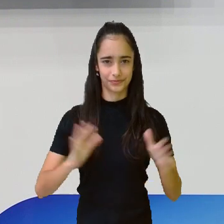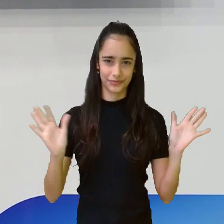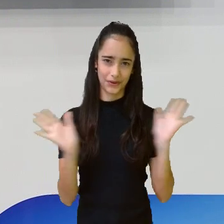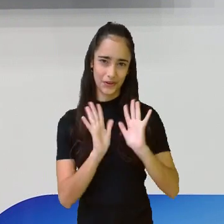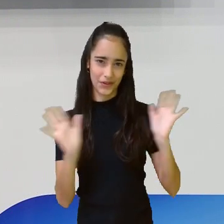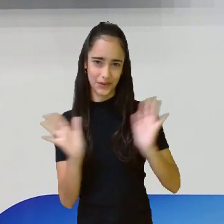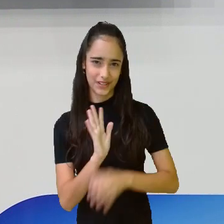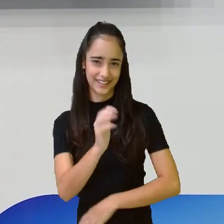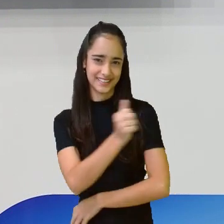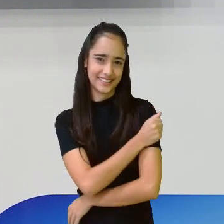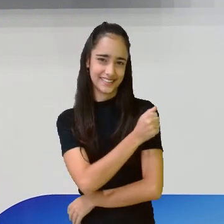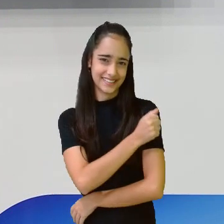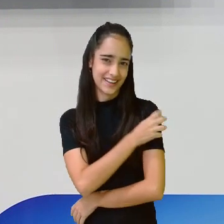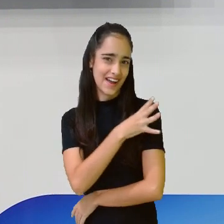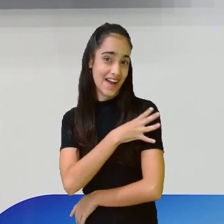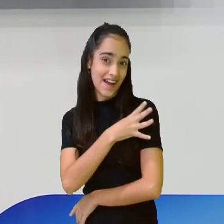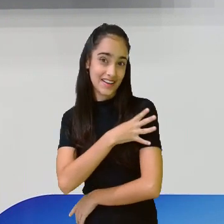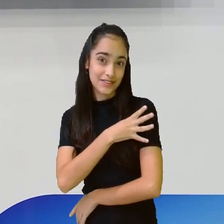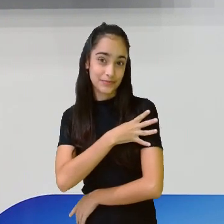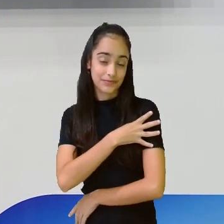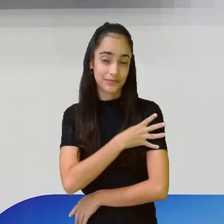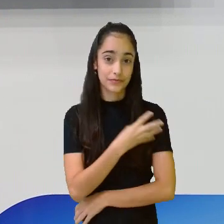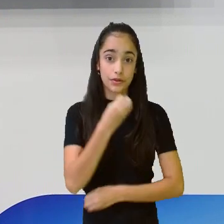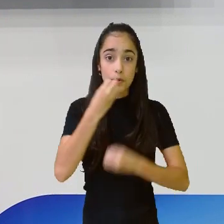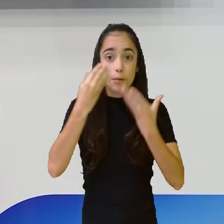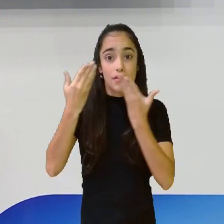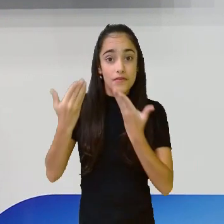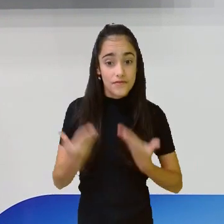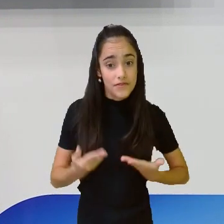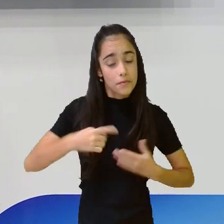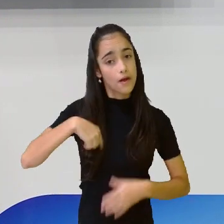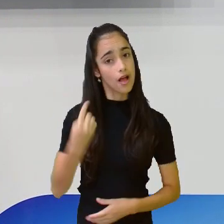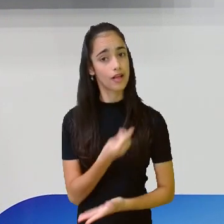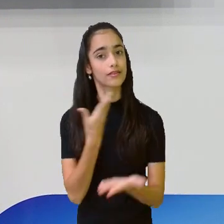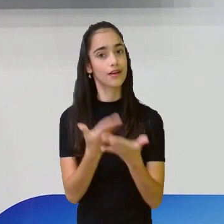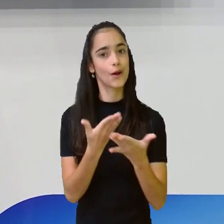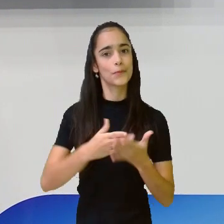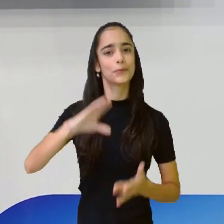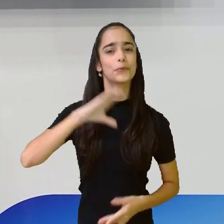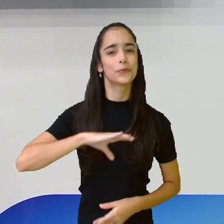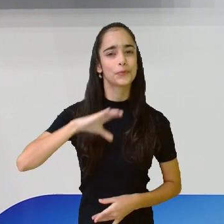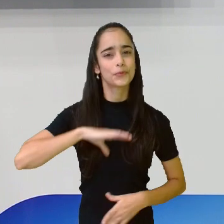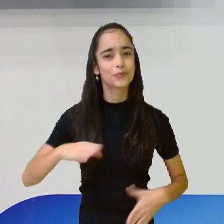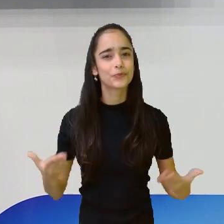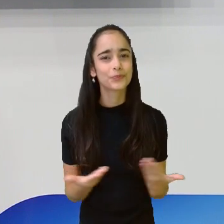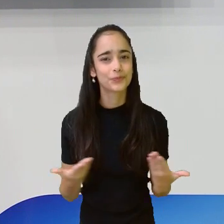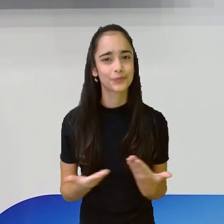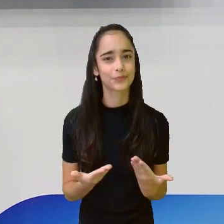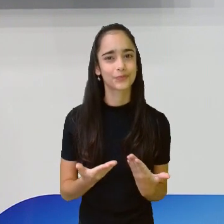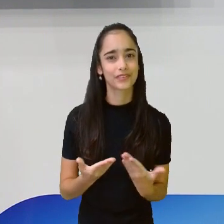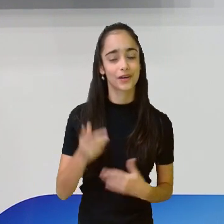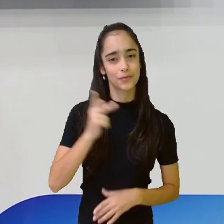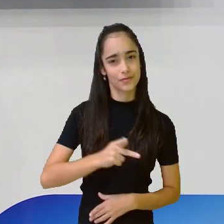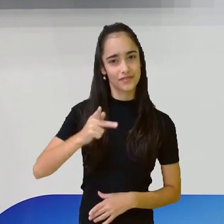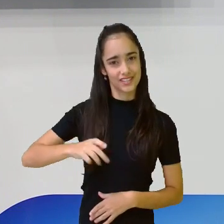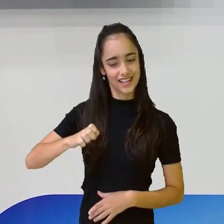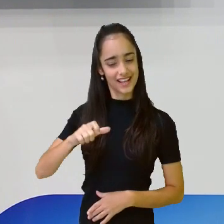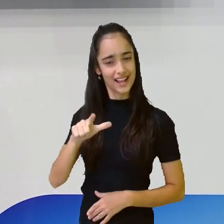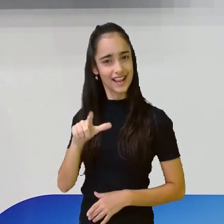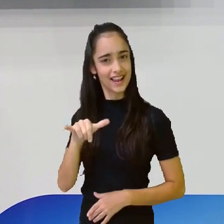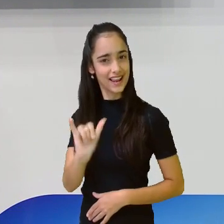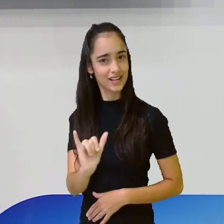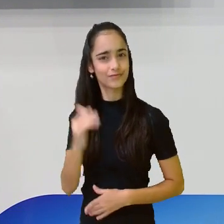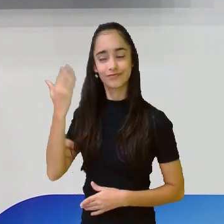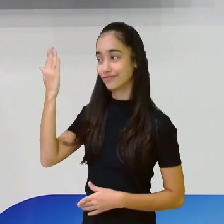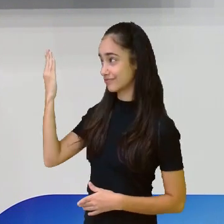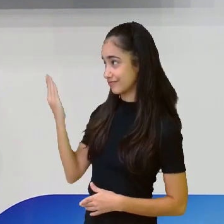Olá, estudantes do quarto ano, bem-vindos para a nossa aula de língua portuguesa de hoje. Eu sou a professora Elie Graciele e